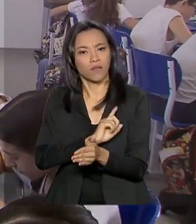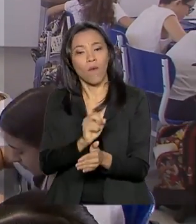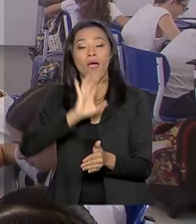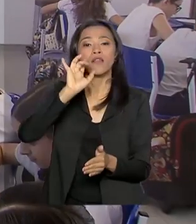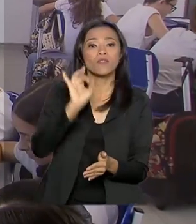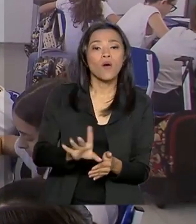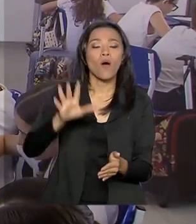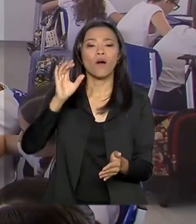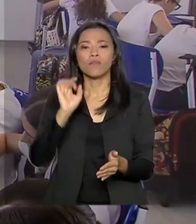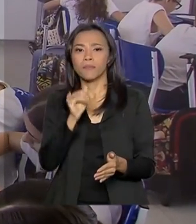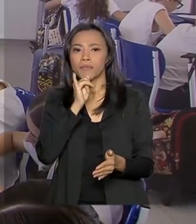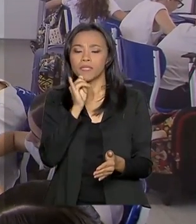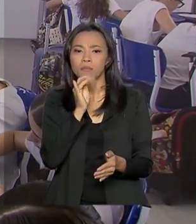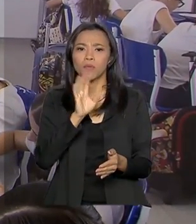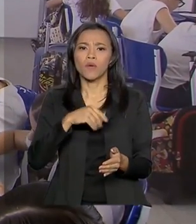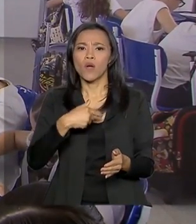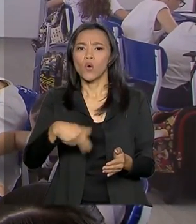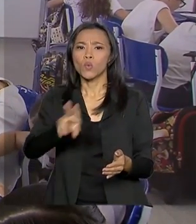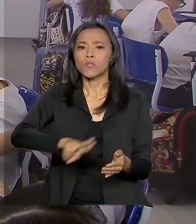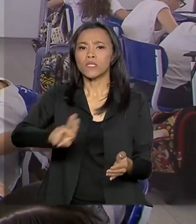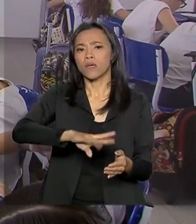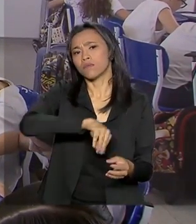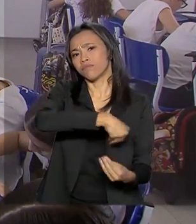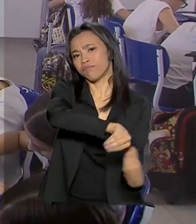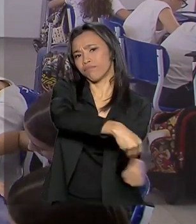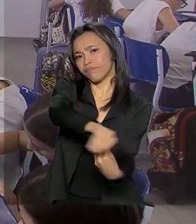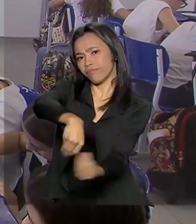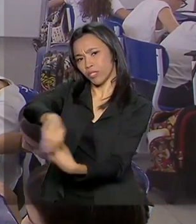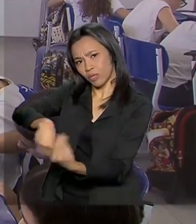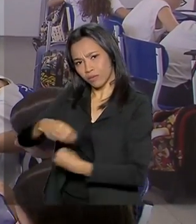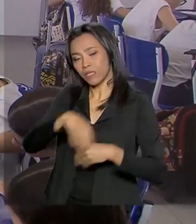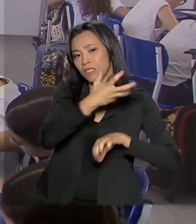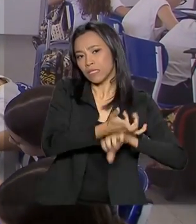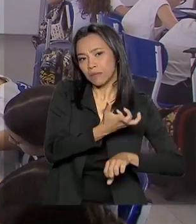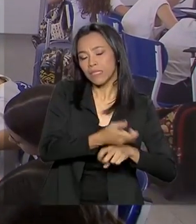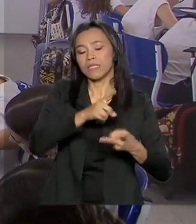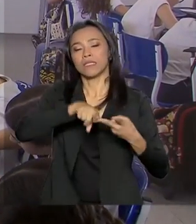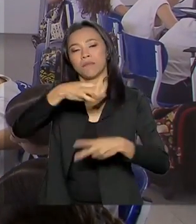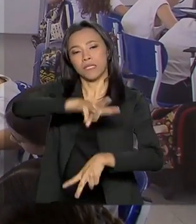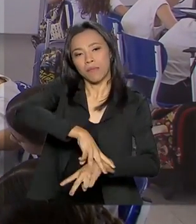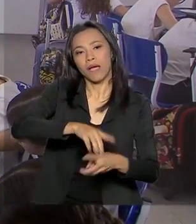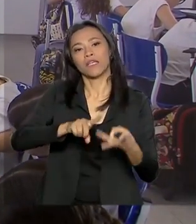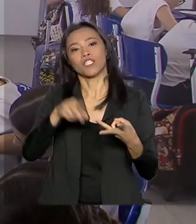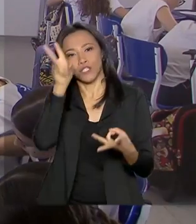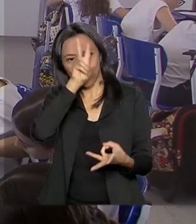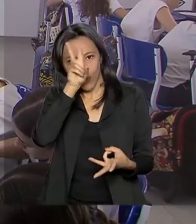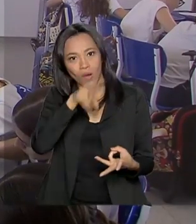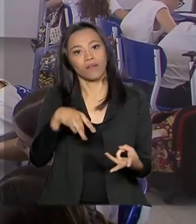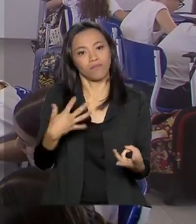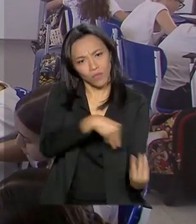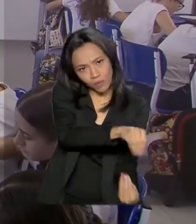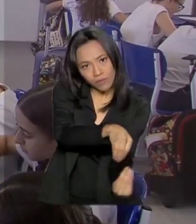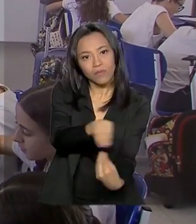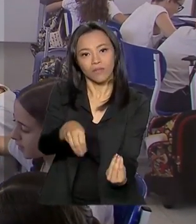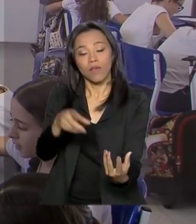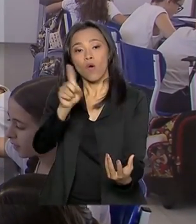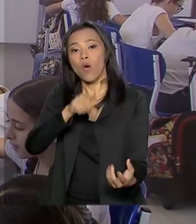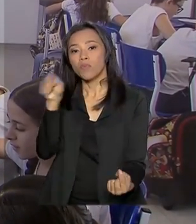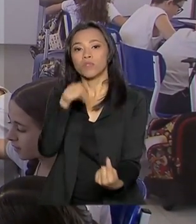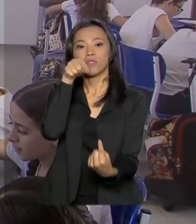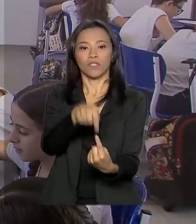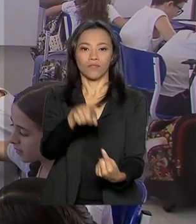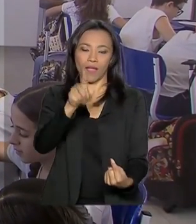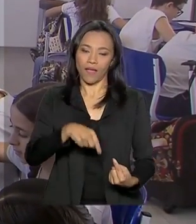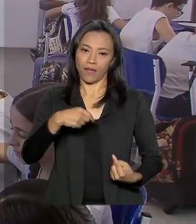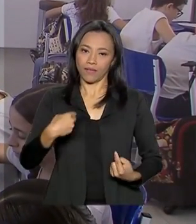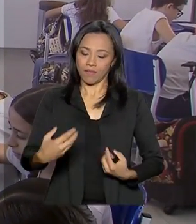trabalhada na grade das demais disciplinas, português, matemática e até história. O objetivo é formar cidadãos que